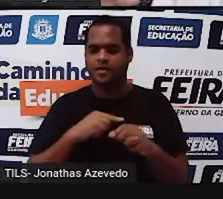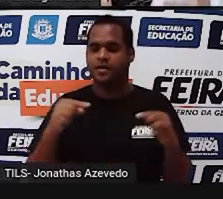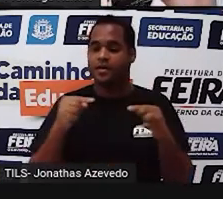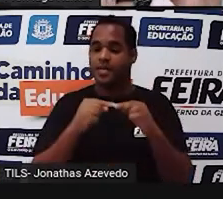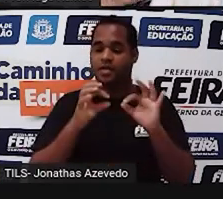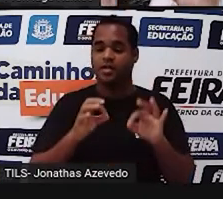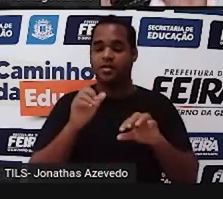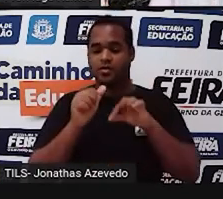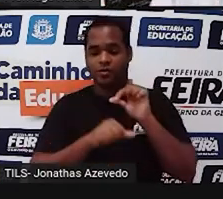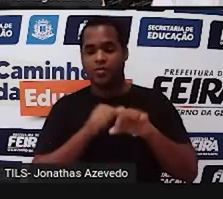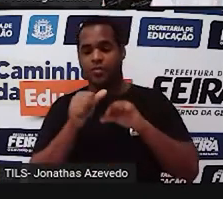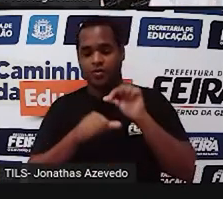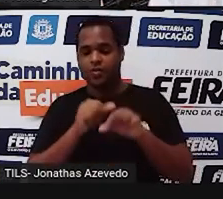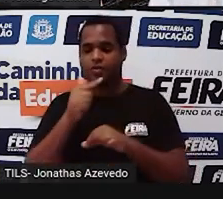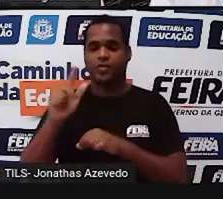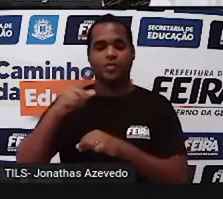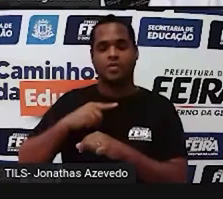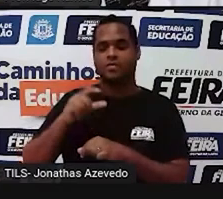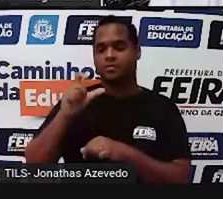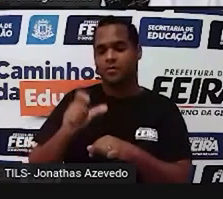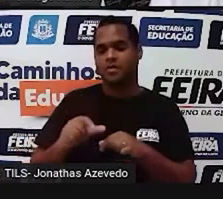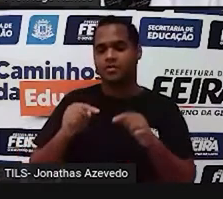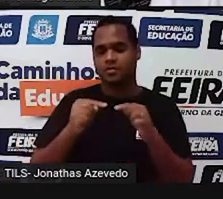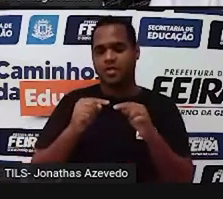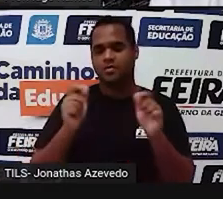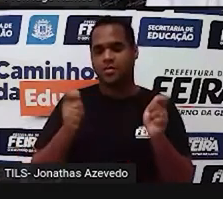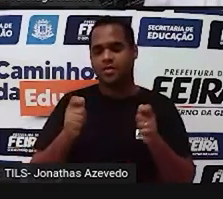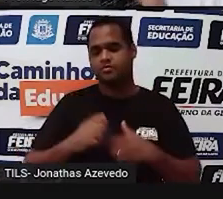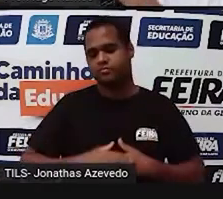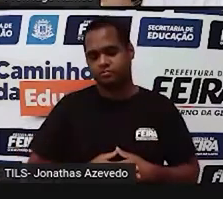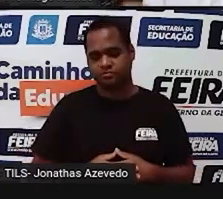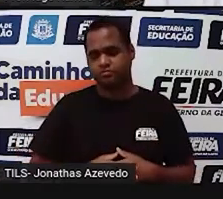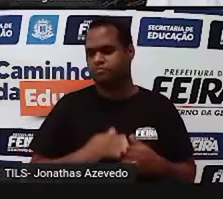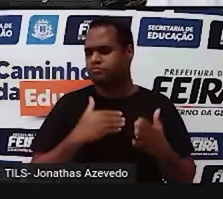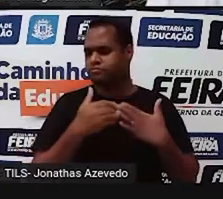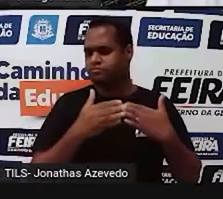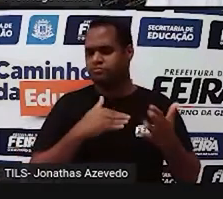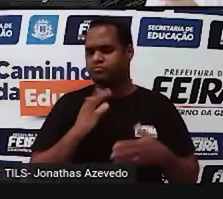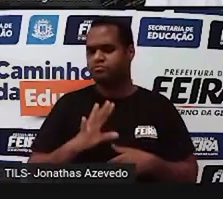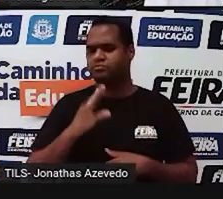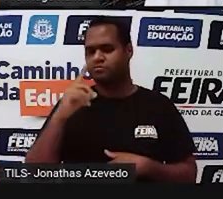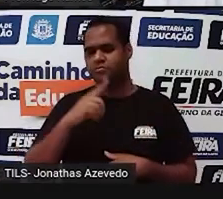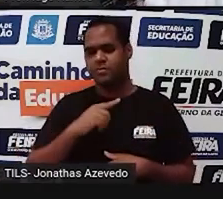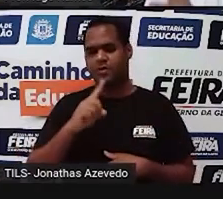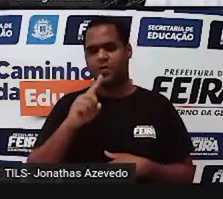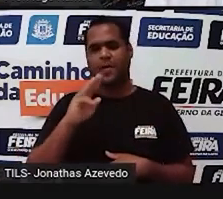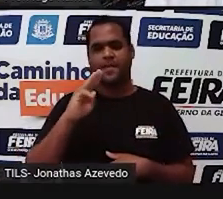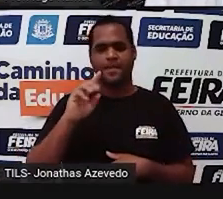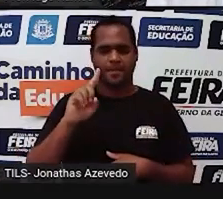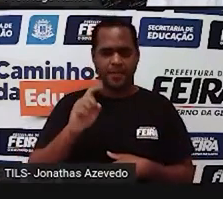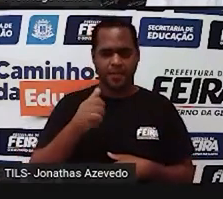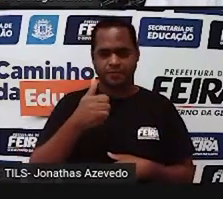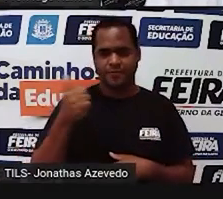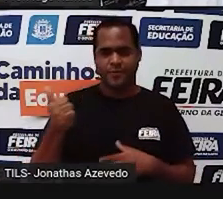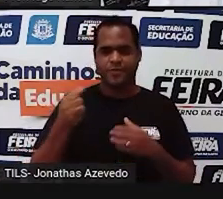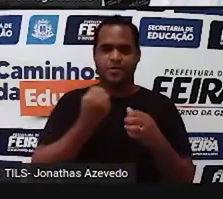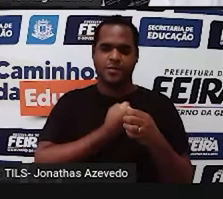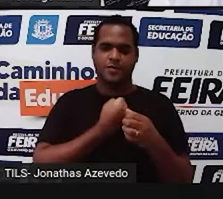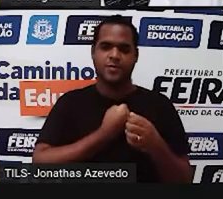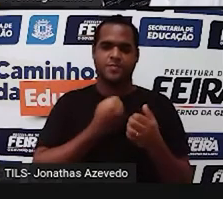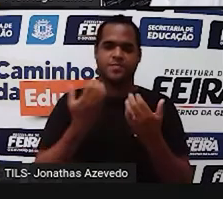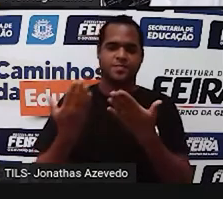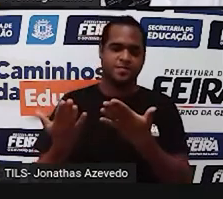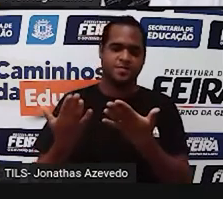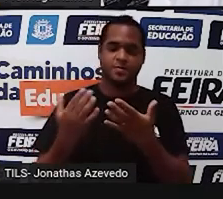aí, trocando as funções do ponto e da vírgula. Mas, de qualquer maneira, a gente sabe que aquele número ali é 1.111 e é um